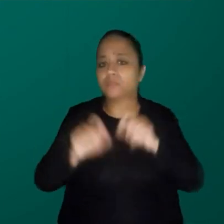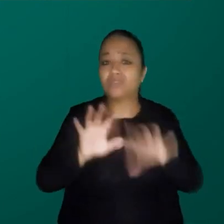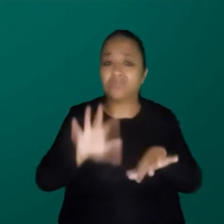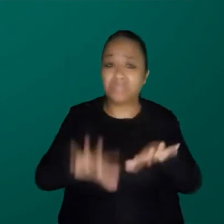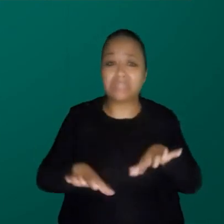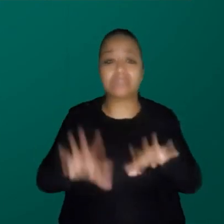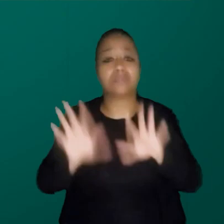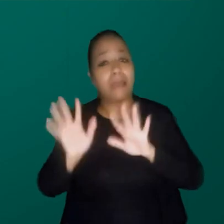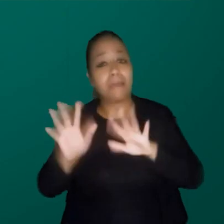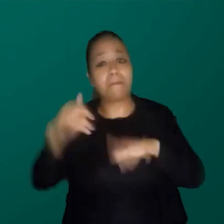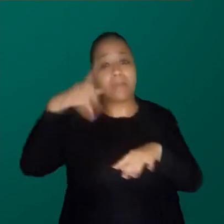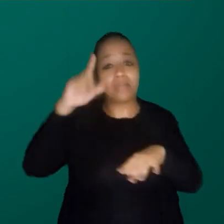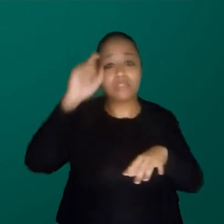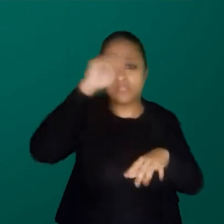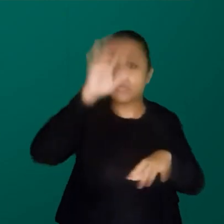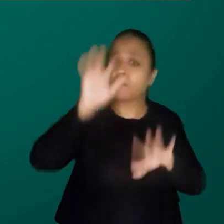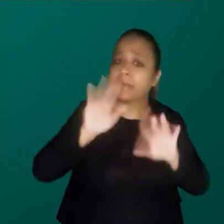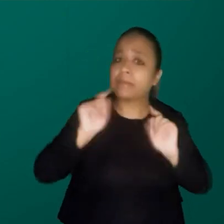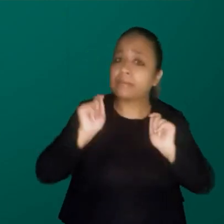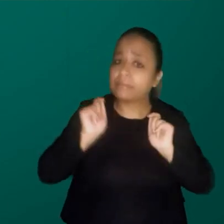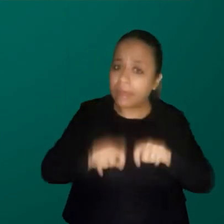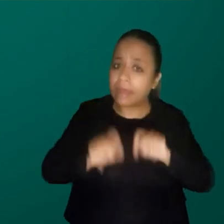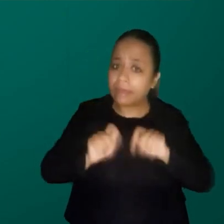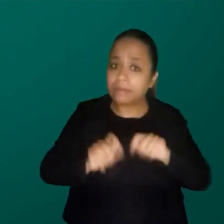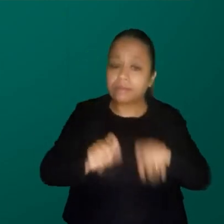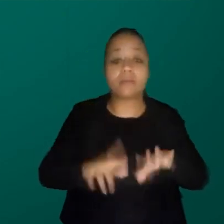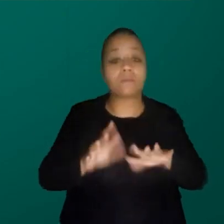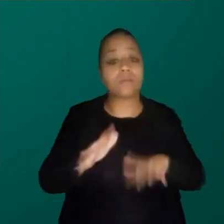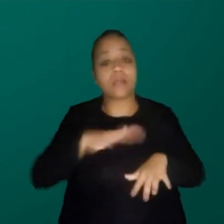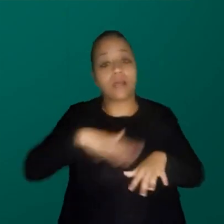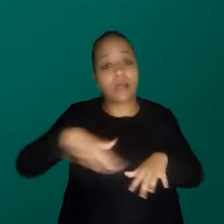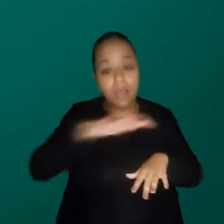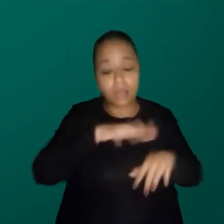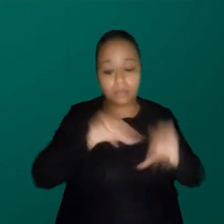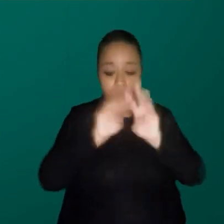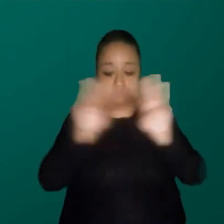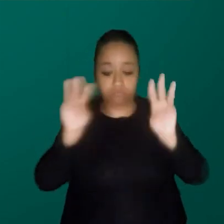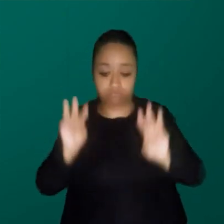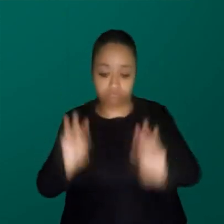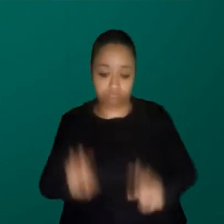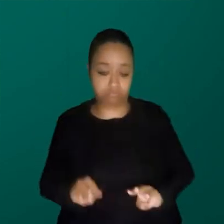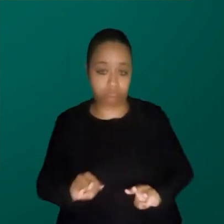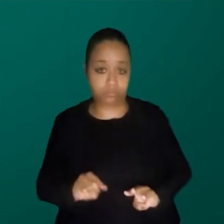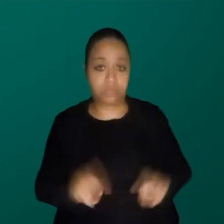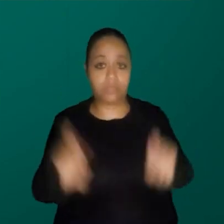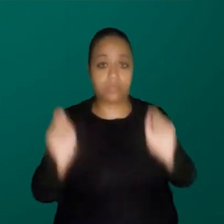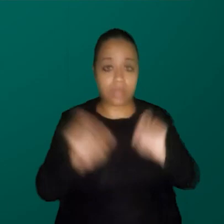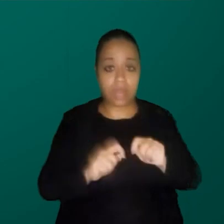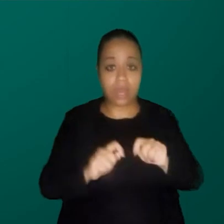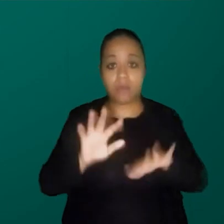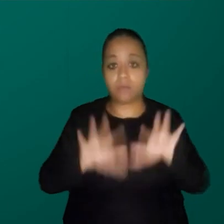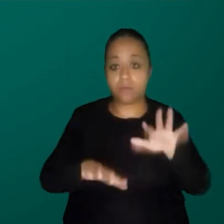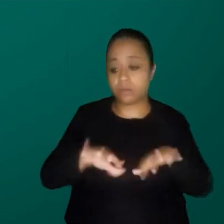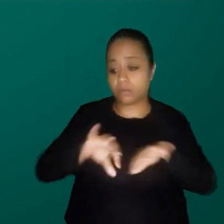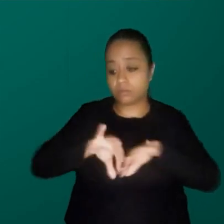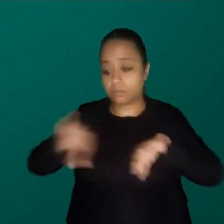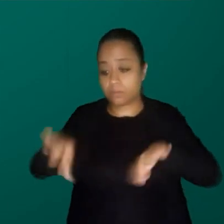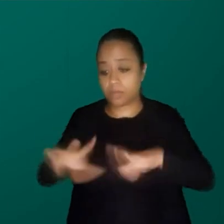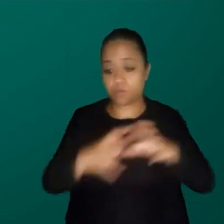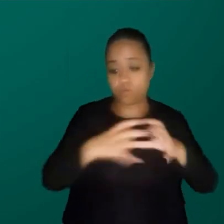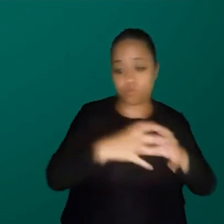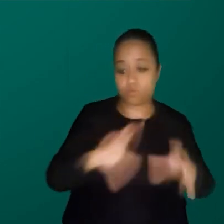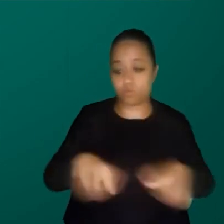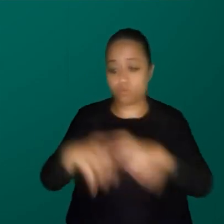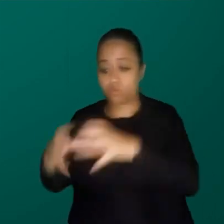complicada, mais difícil de ser feita. E aí, no espaço museu, o ECV tem essa possibilidade de separar grupos, de fazer